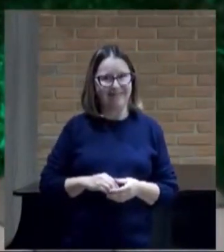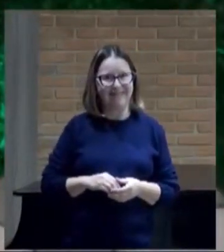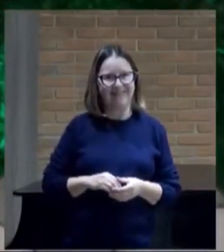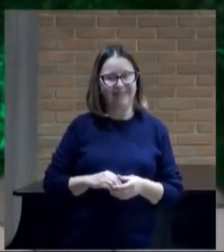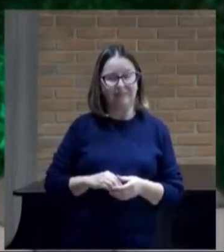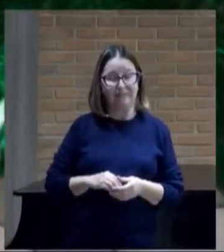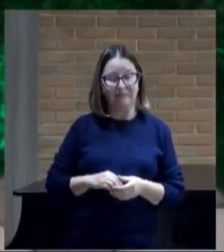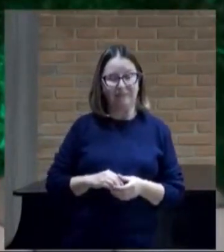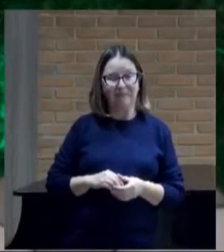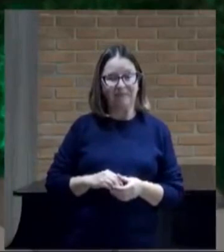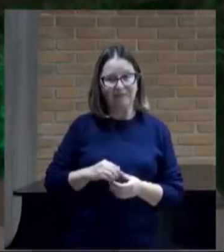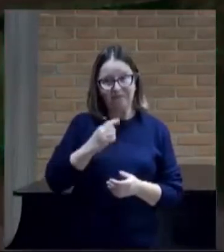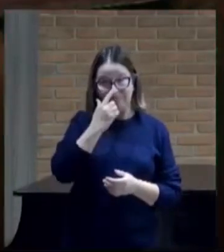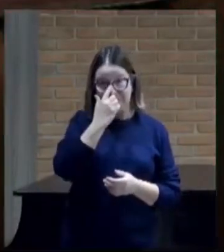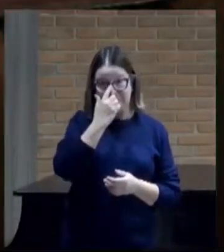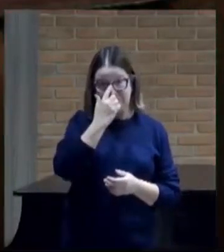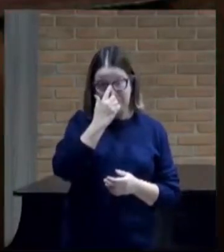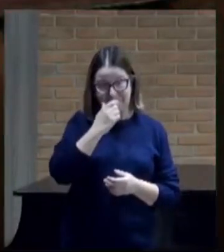Vamos embora.